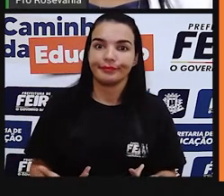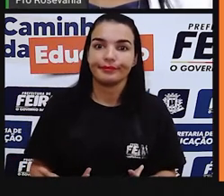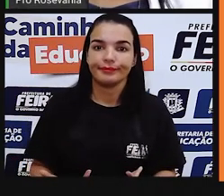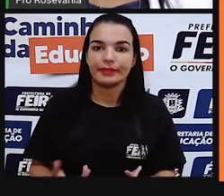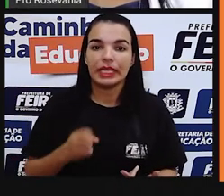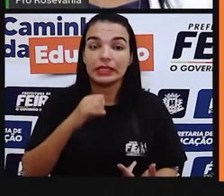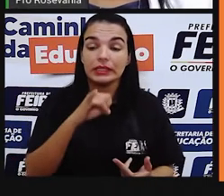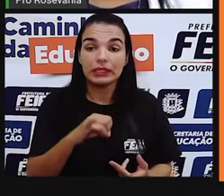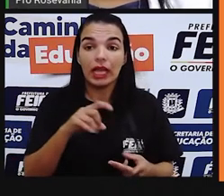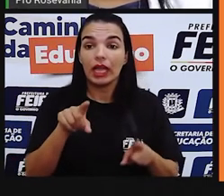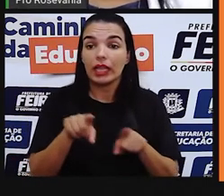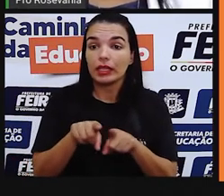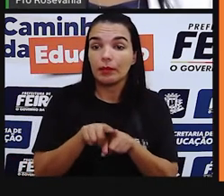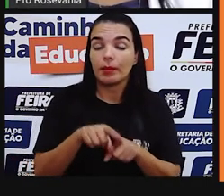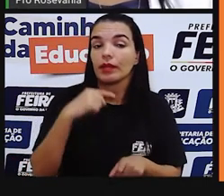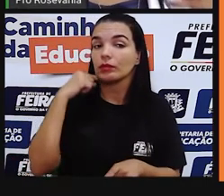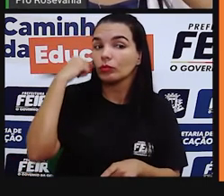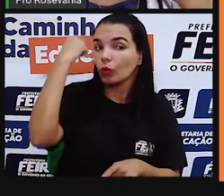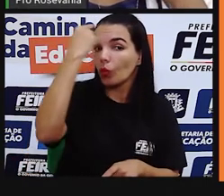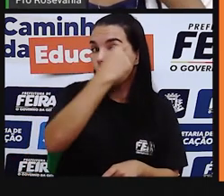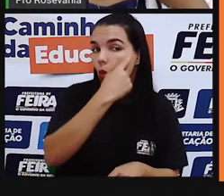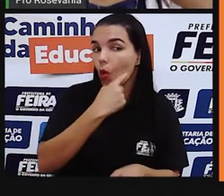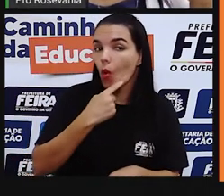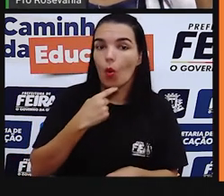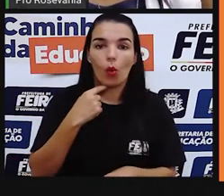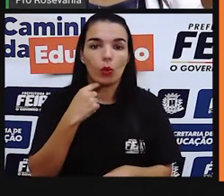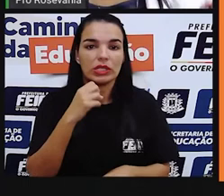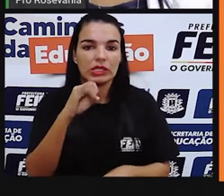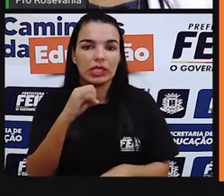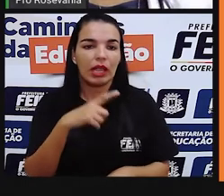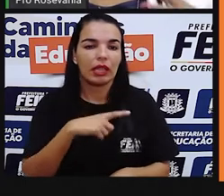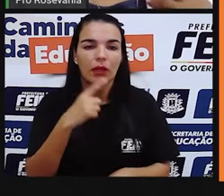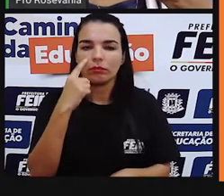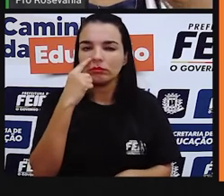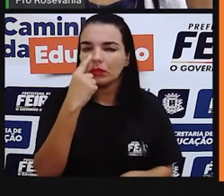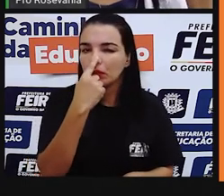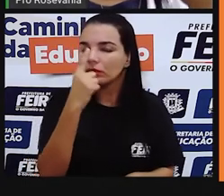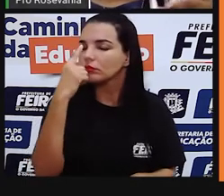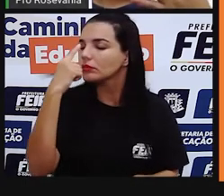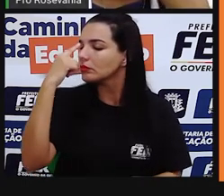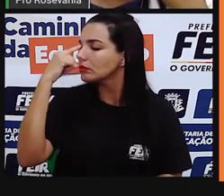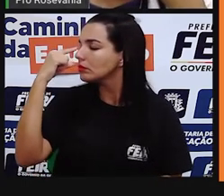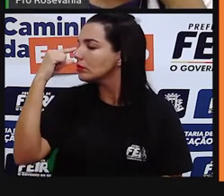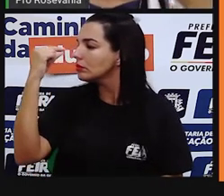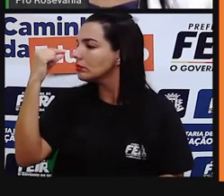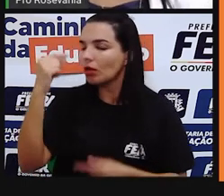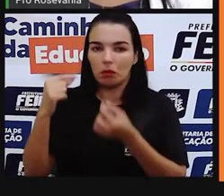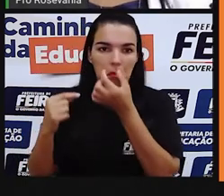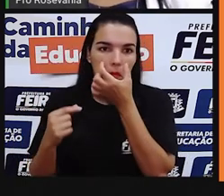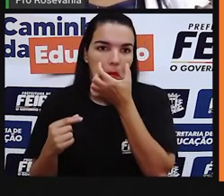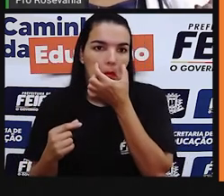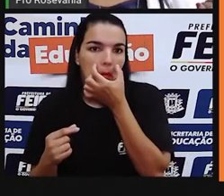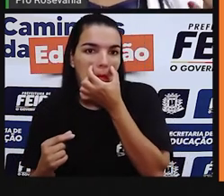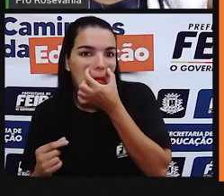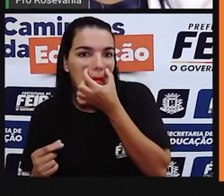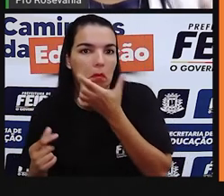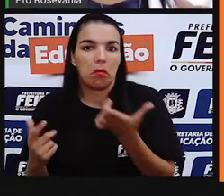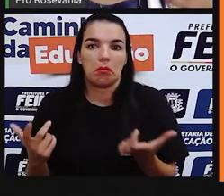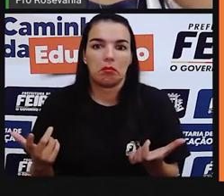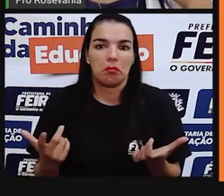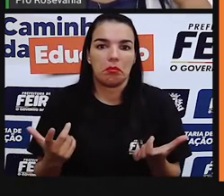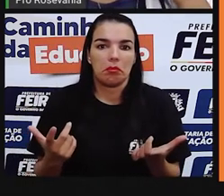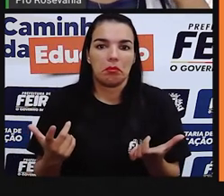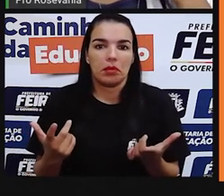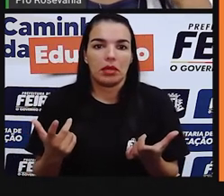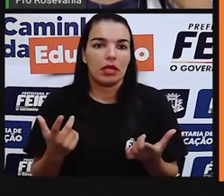Conformação facial, né? Aquele nariz na do final, ou o nariz mais da botajada, como o da